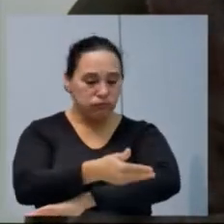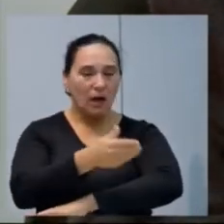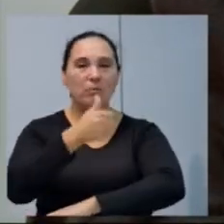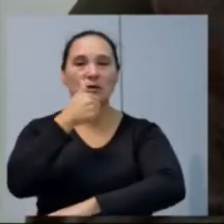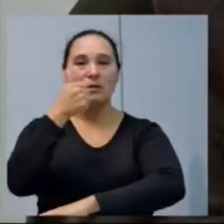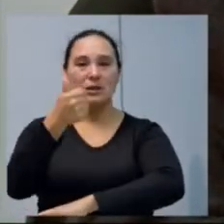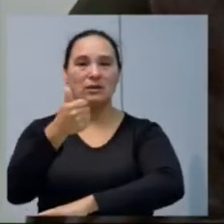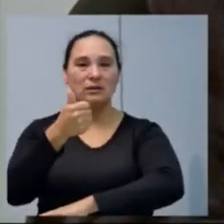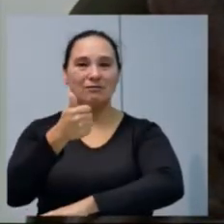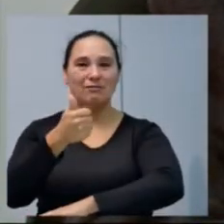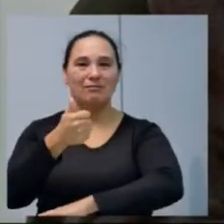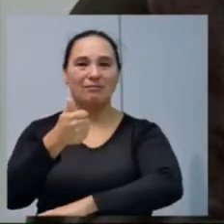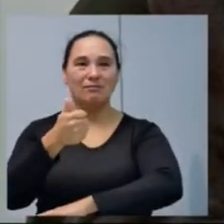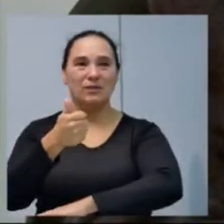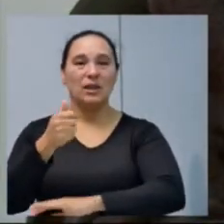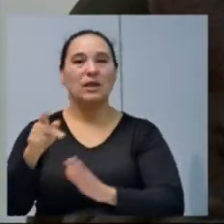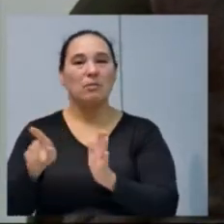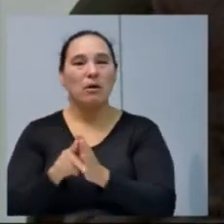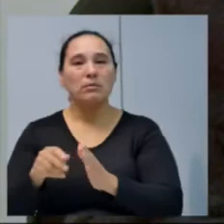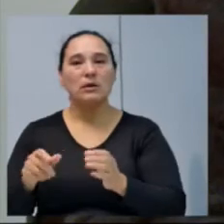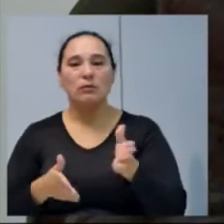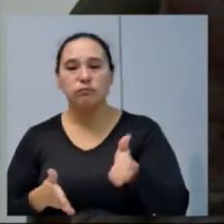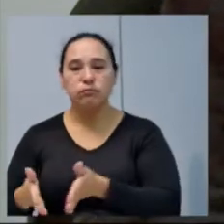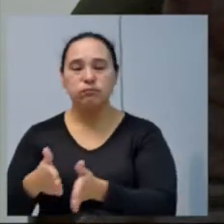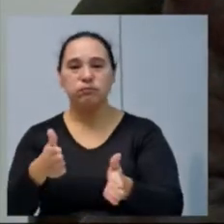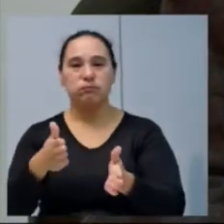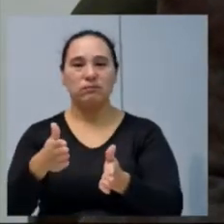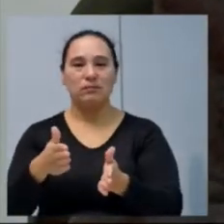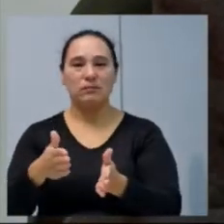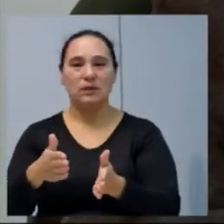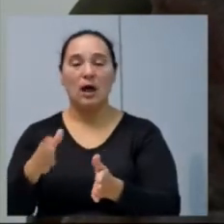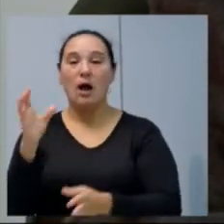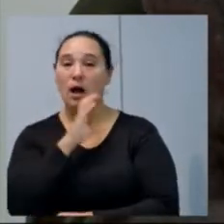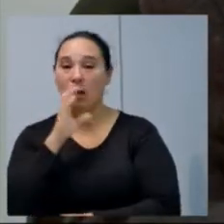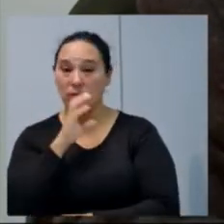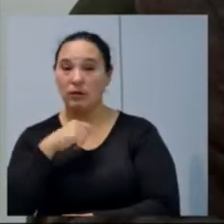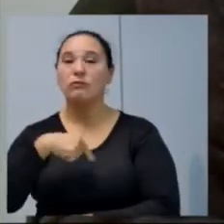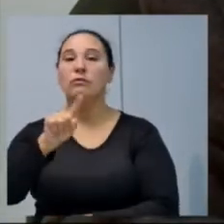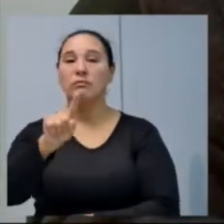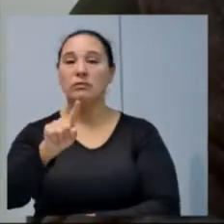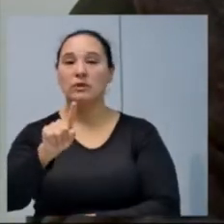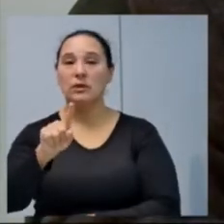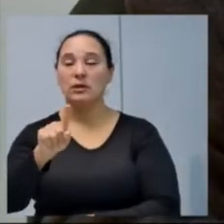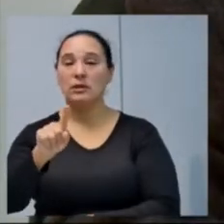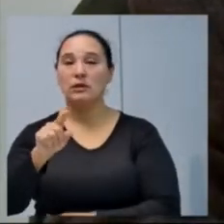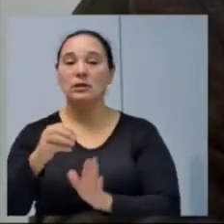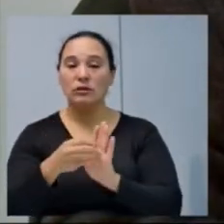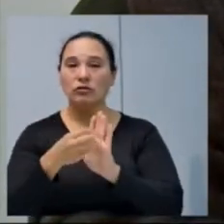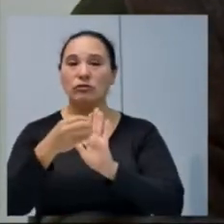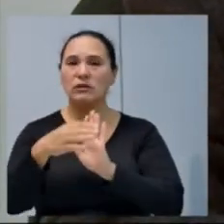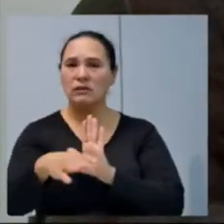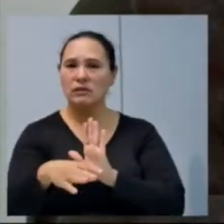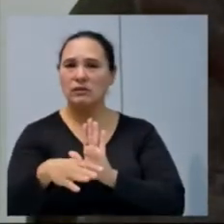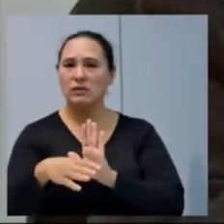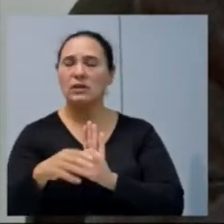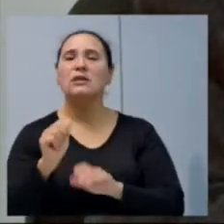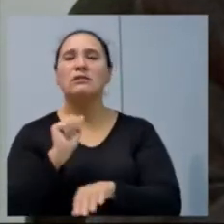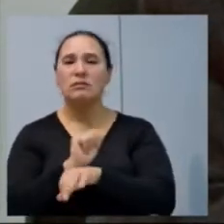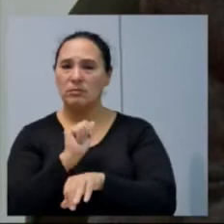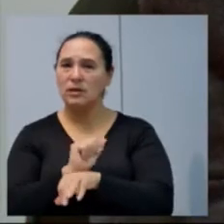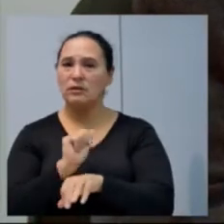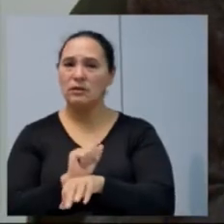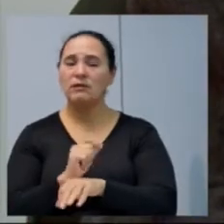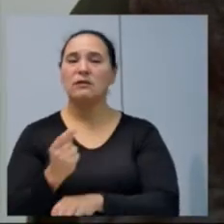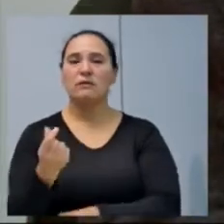melhoria na própria rua. Então, isso, corremos atrás e fomos até a indicação. Esperamos que,